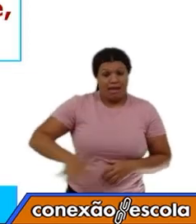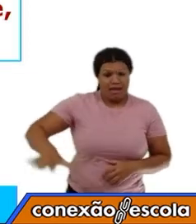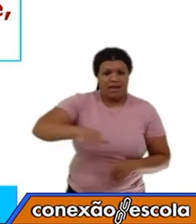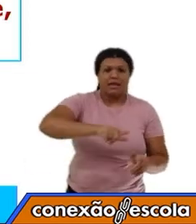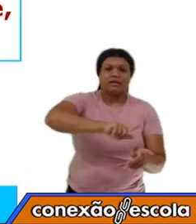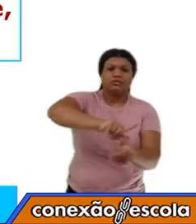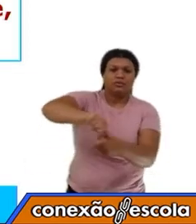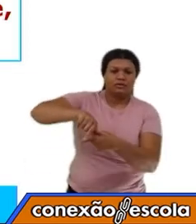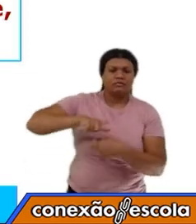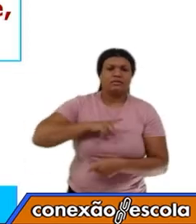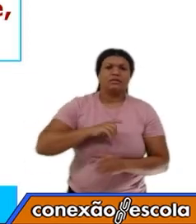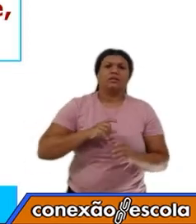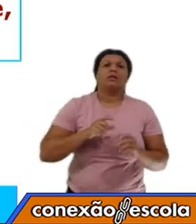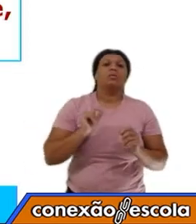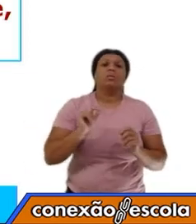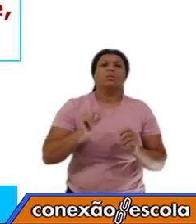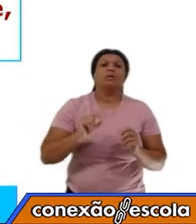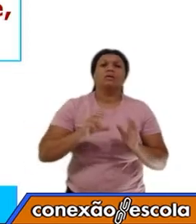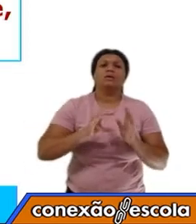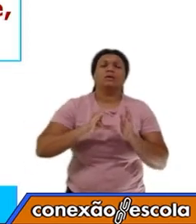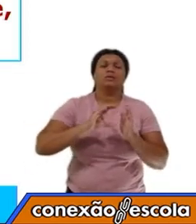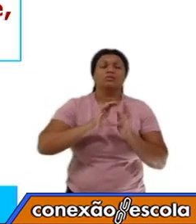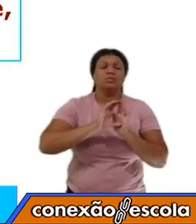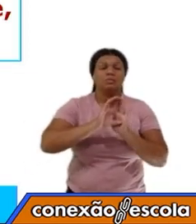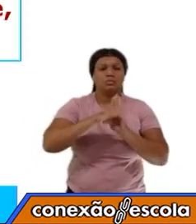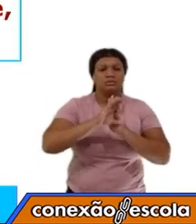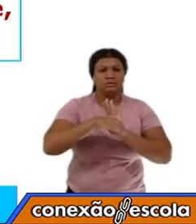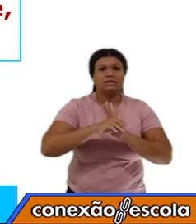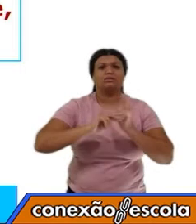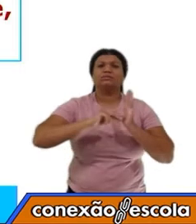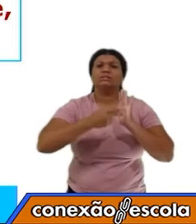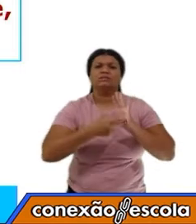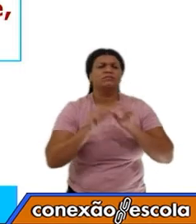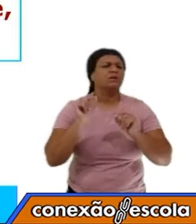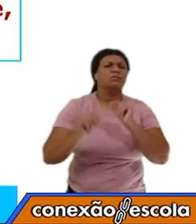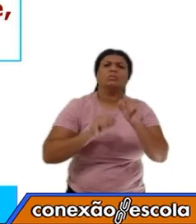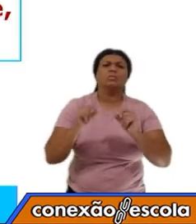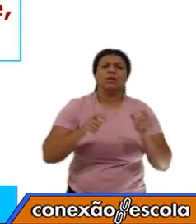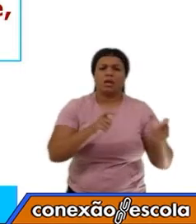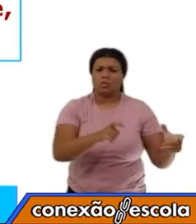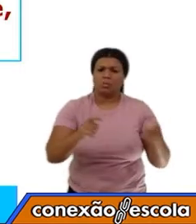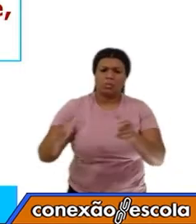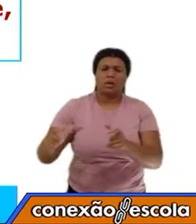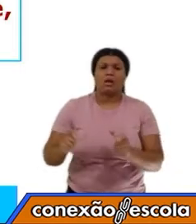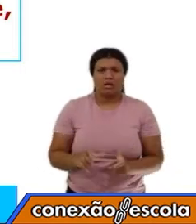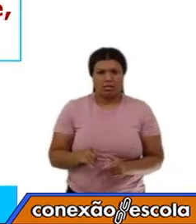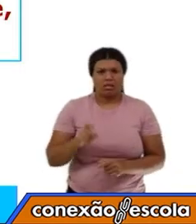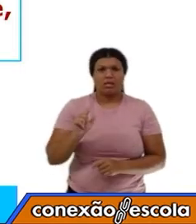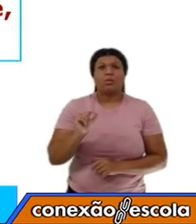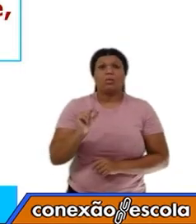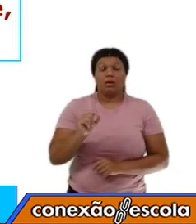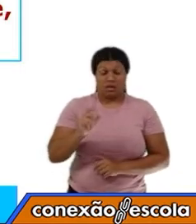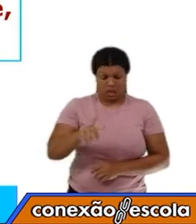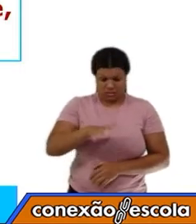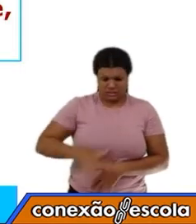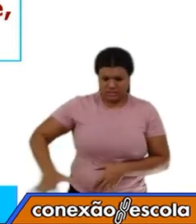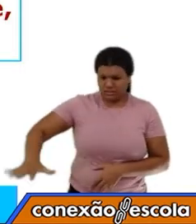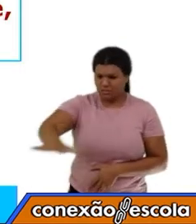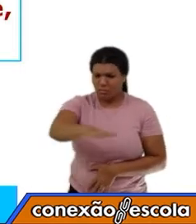nós temos um conceito de lugar. O que significa o lugar? Corresponde à porção do espaço vivido,